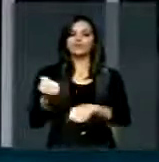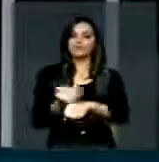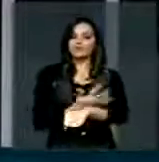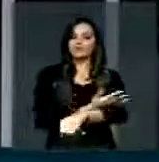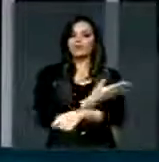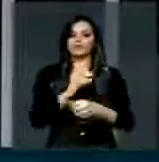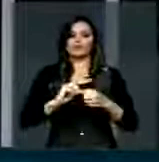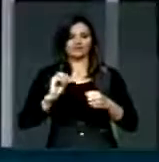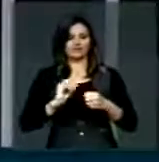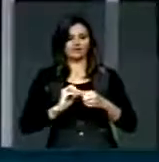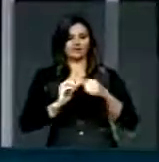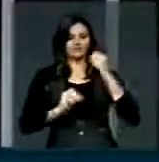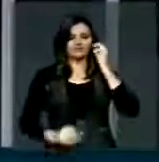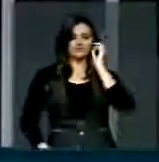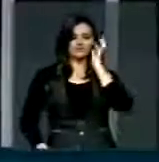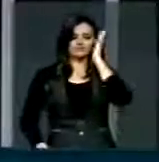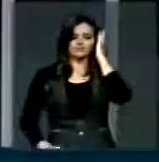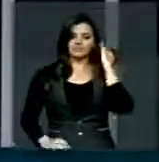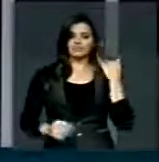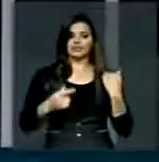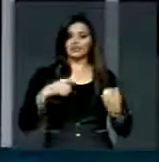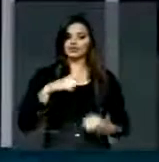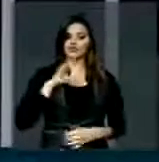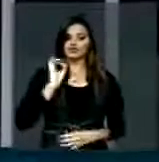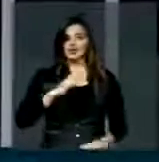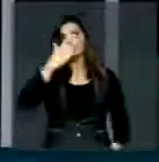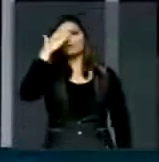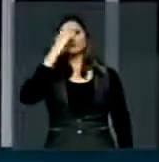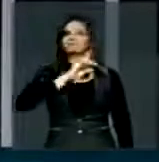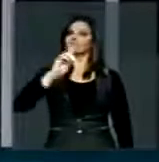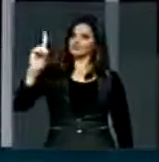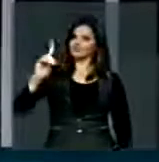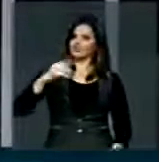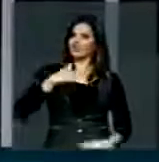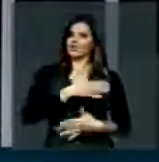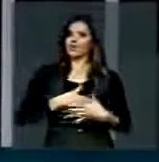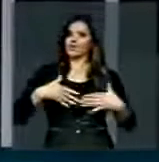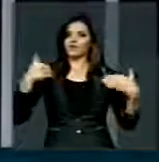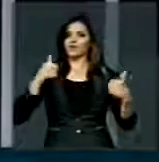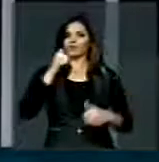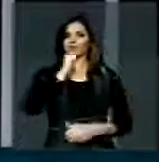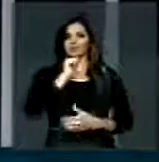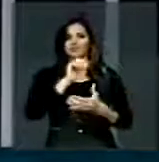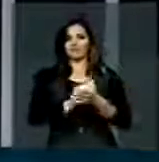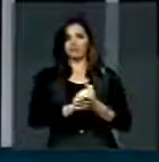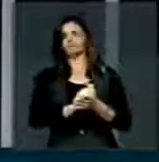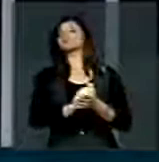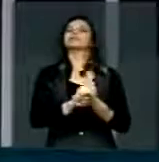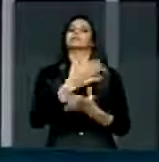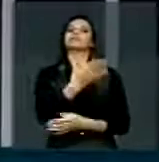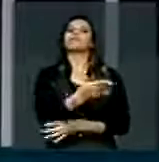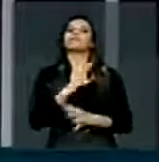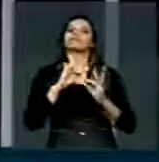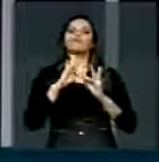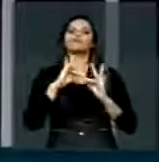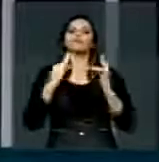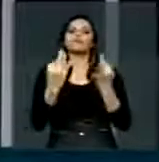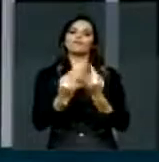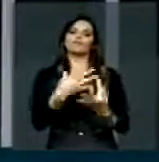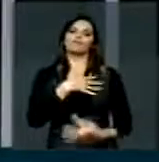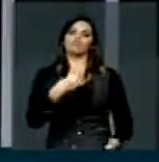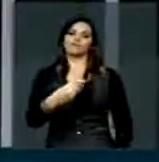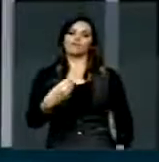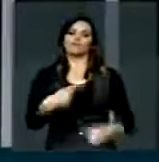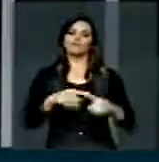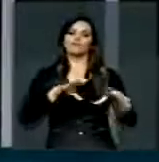realizando, só tenho a agradecer a Deus e me orgulhar de minha esposa, minha companheira, meus filhos, por